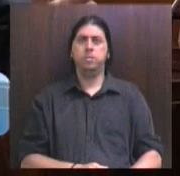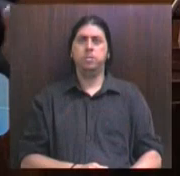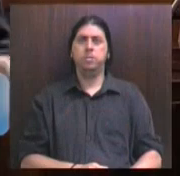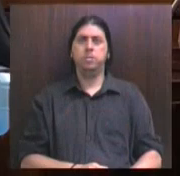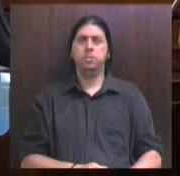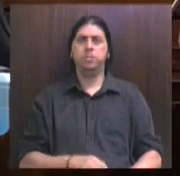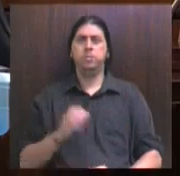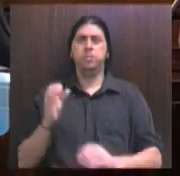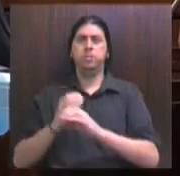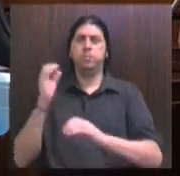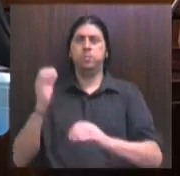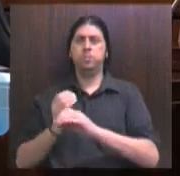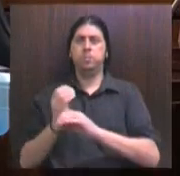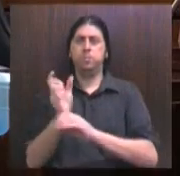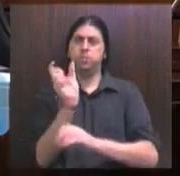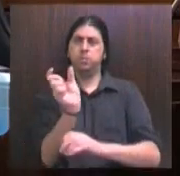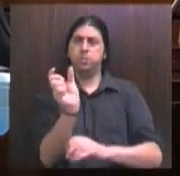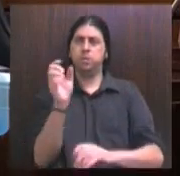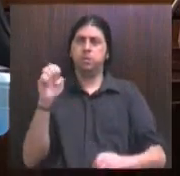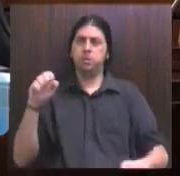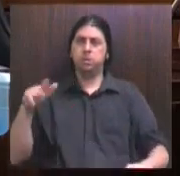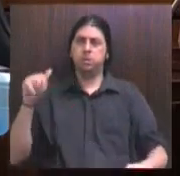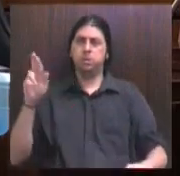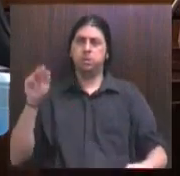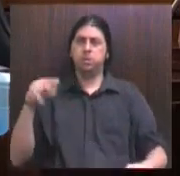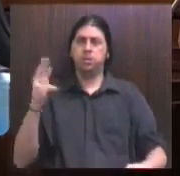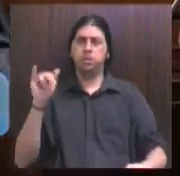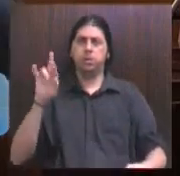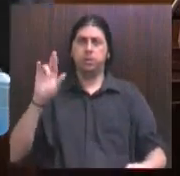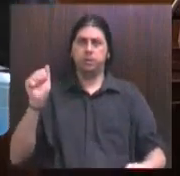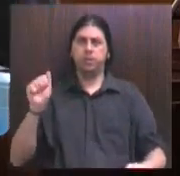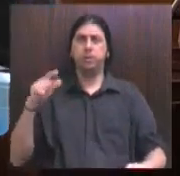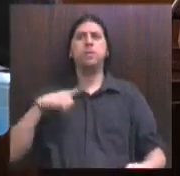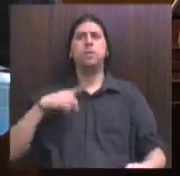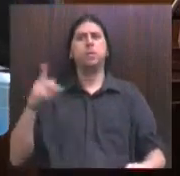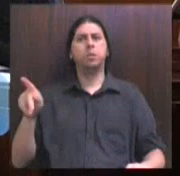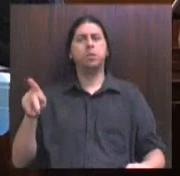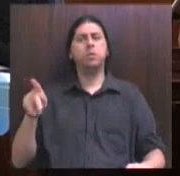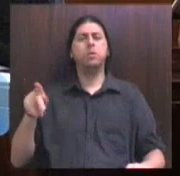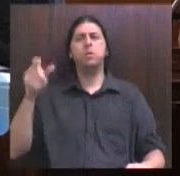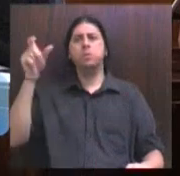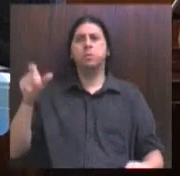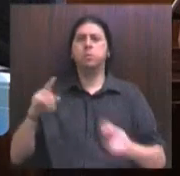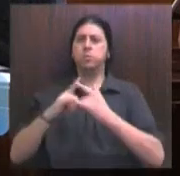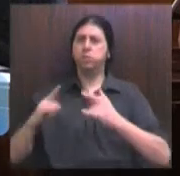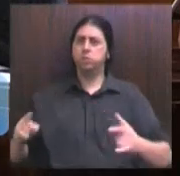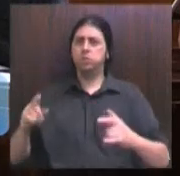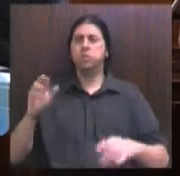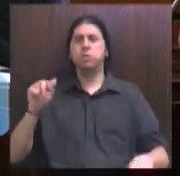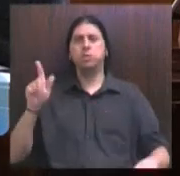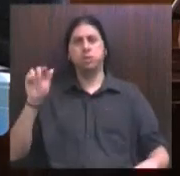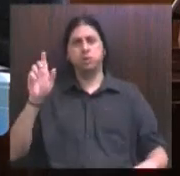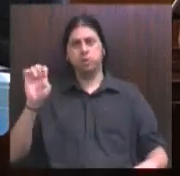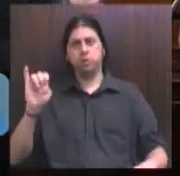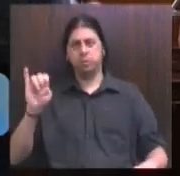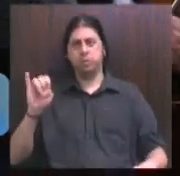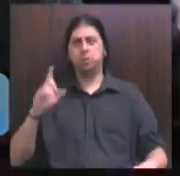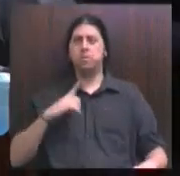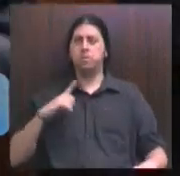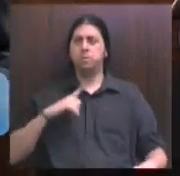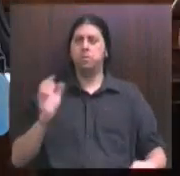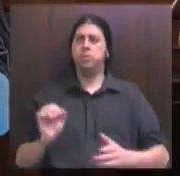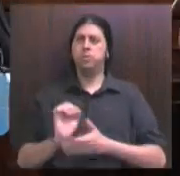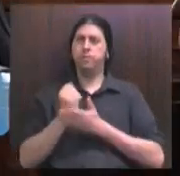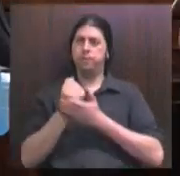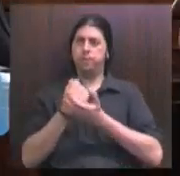engenharia aqui no Estado do Grande Sul ou no Brasil, o CENG sempre esteve à frente da